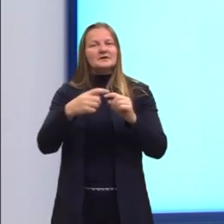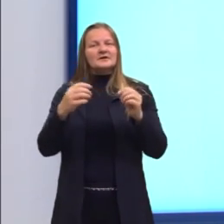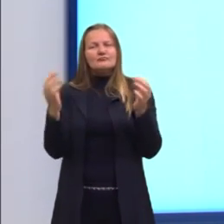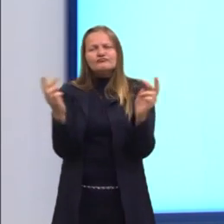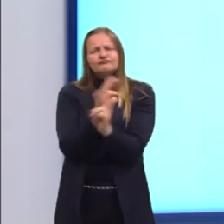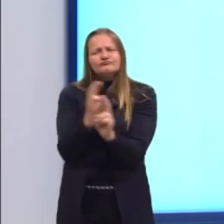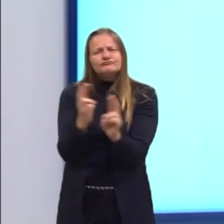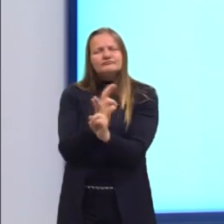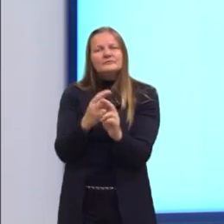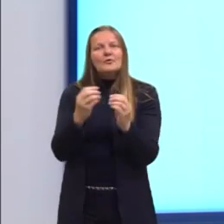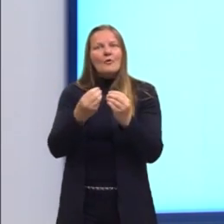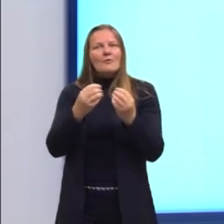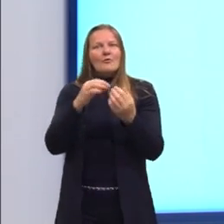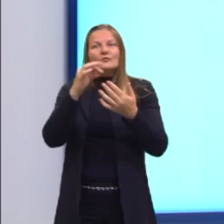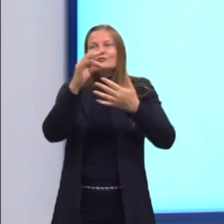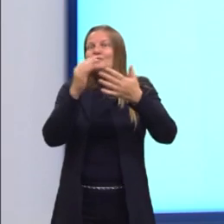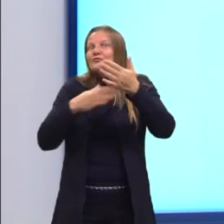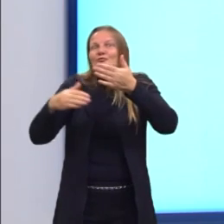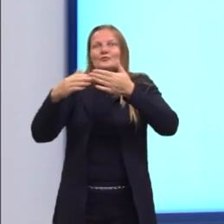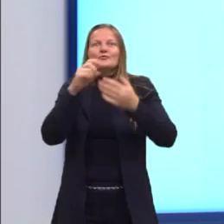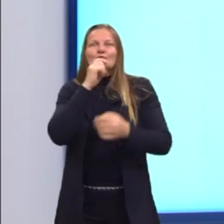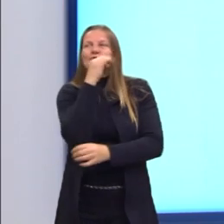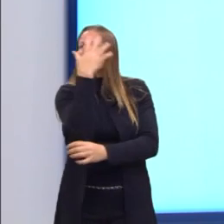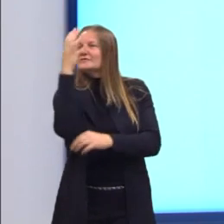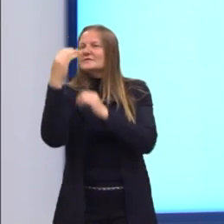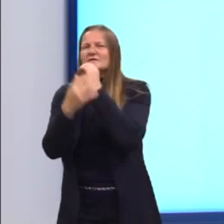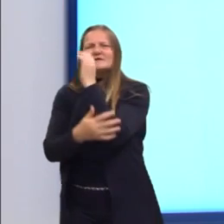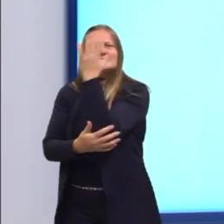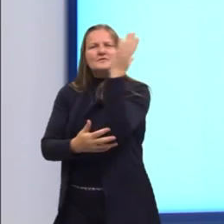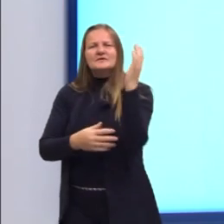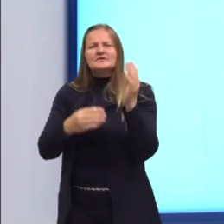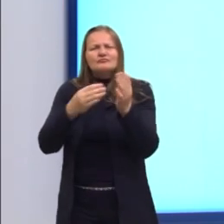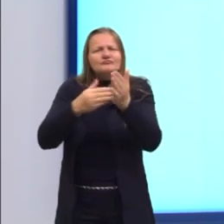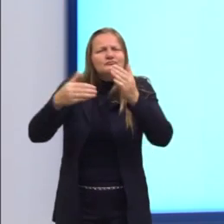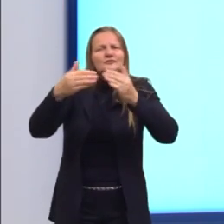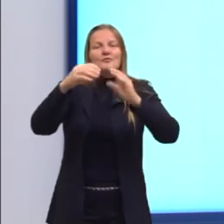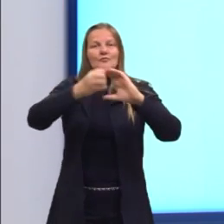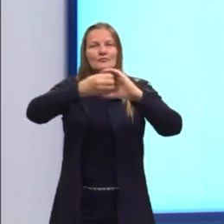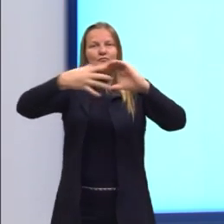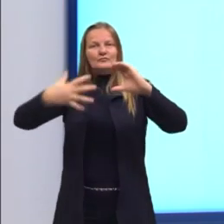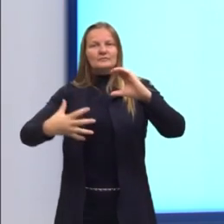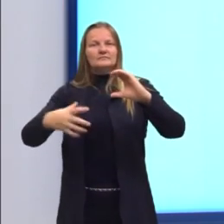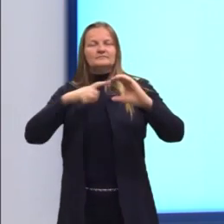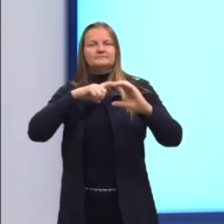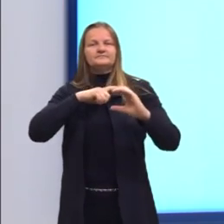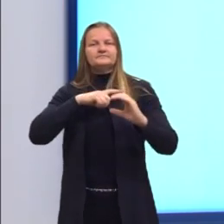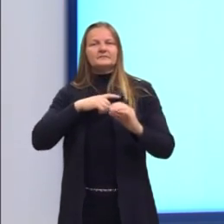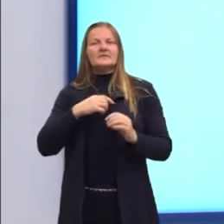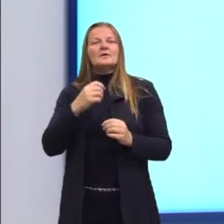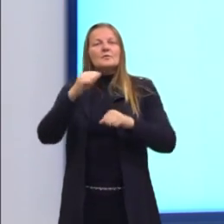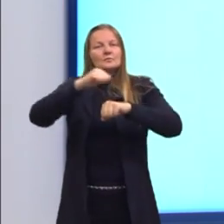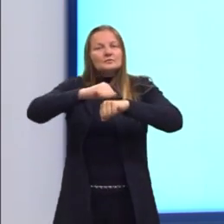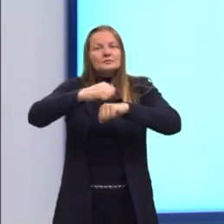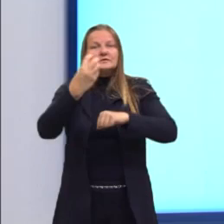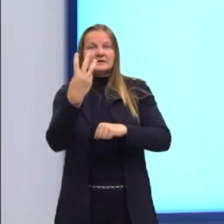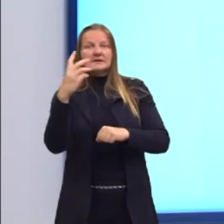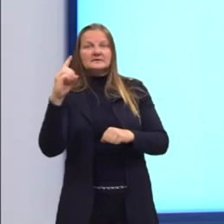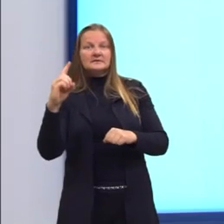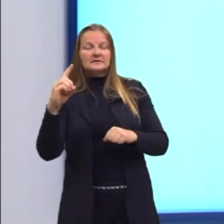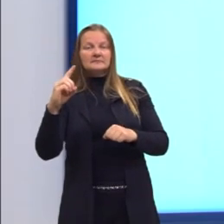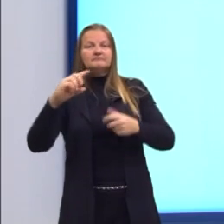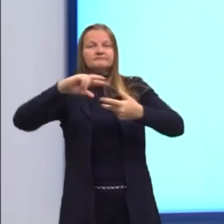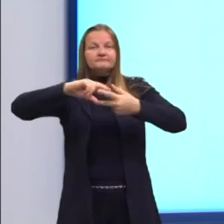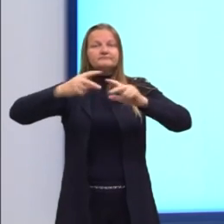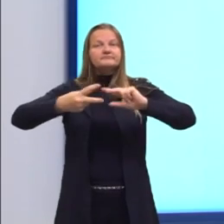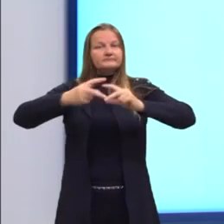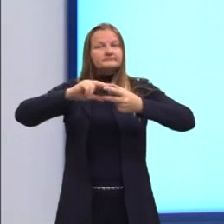geométricos aos elementos da natureza. Eles são classificados, então, como os sólidos de Platão, os poliedros de